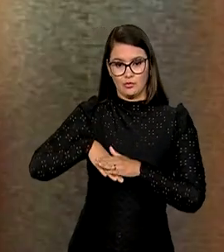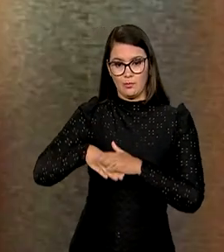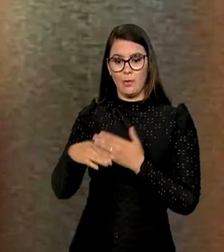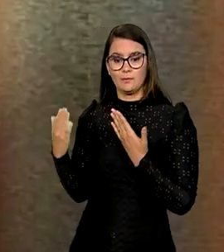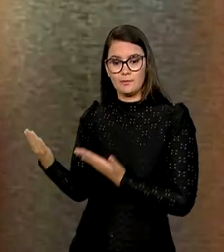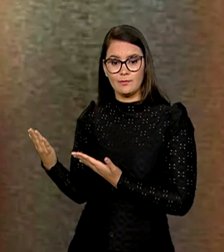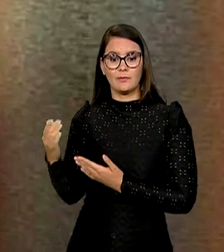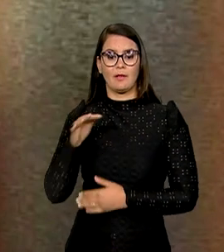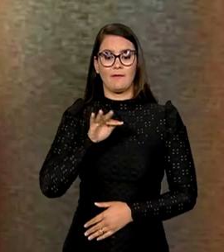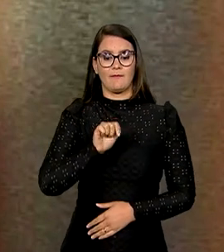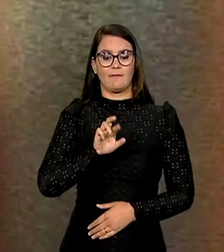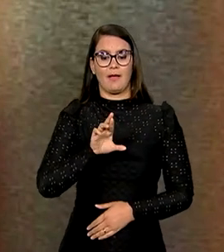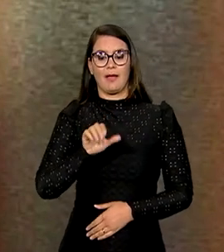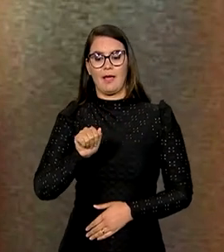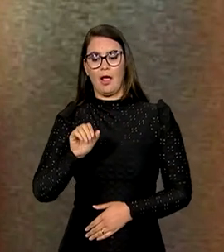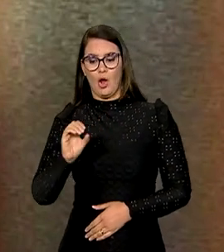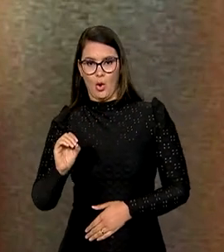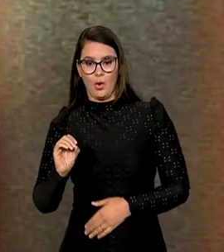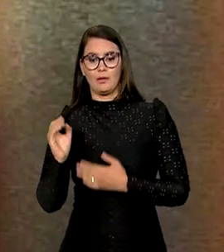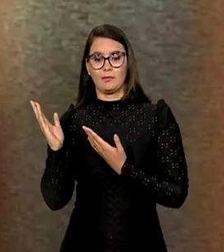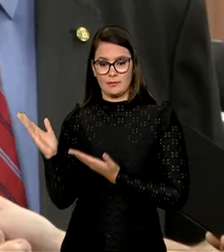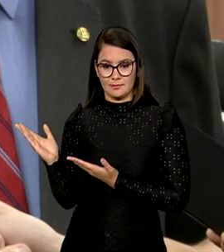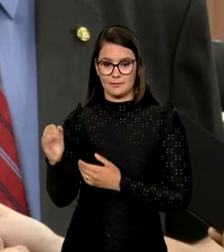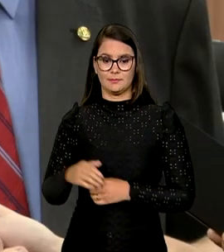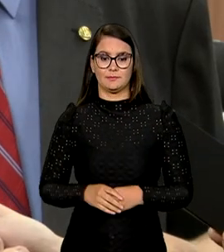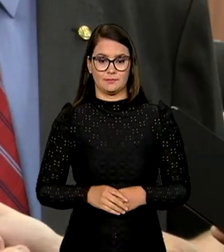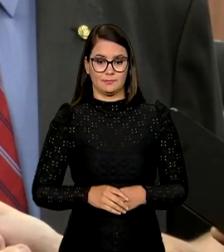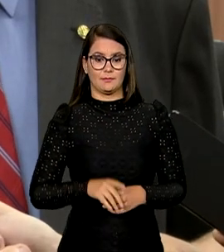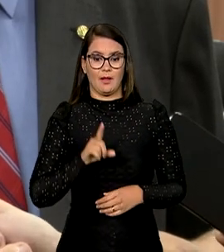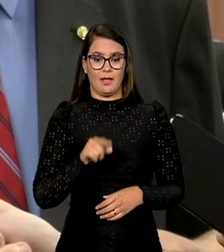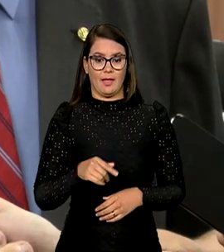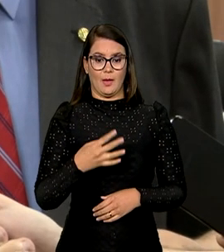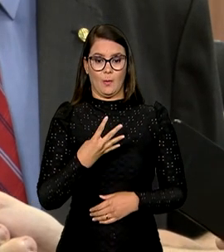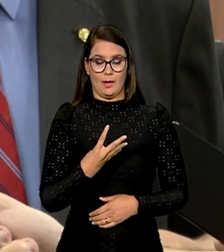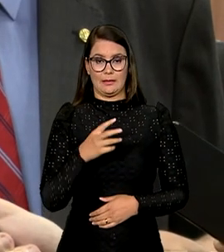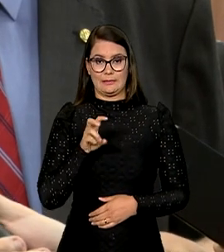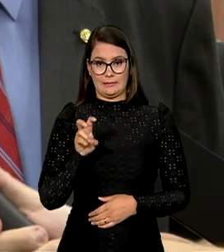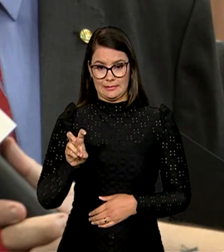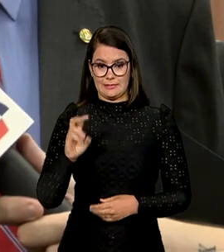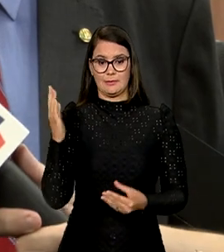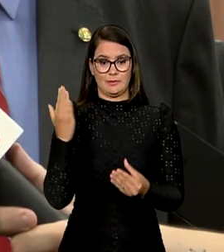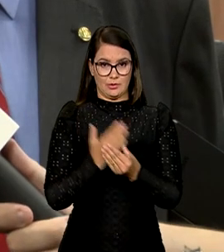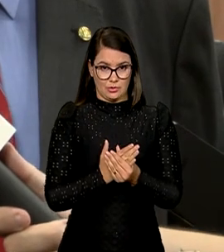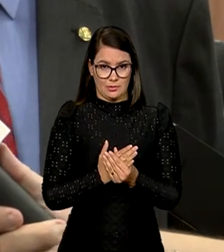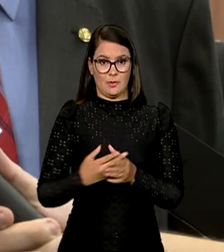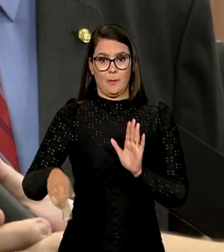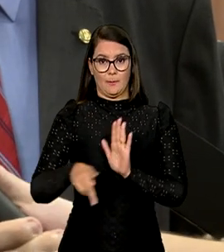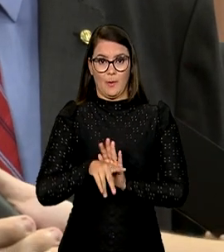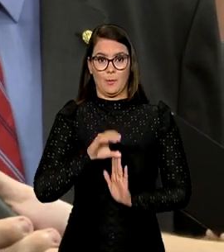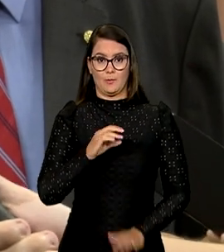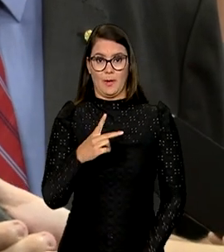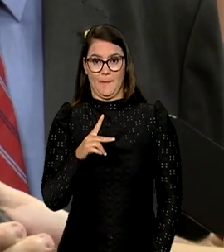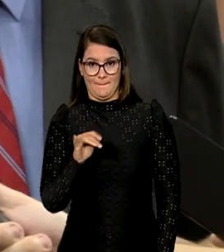chamado faraó dos bitcoins, Gleidson Acácio. São 45 indiciamentos feitos pela CPI